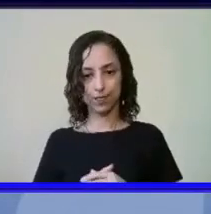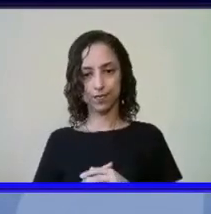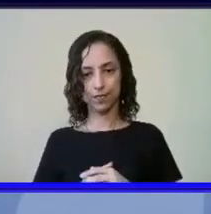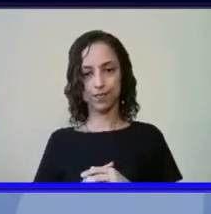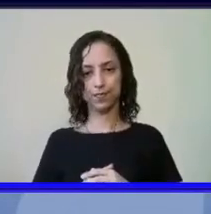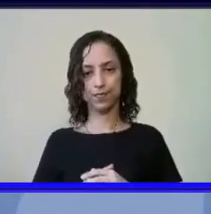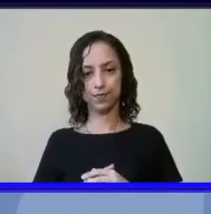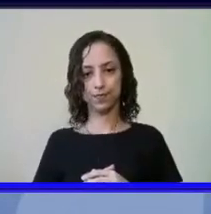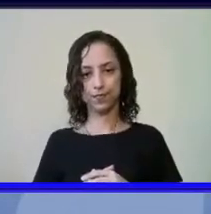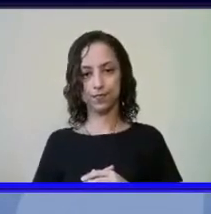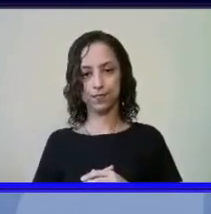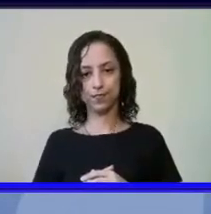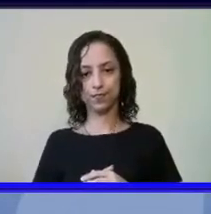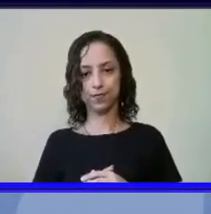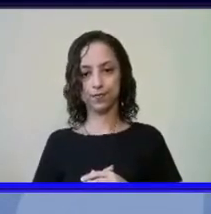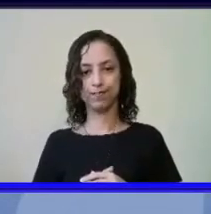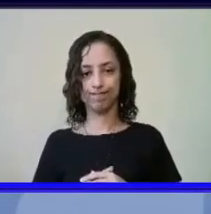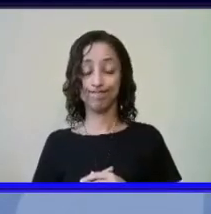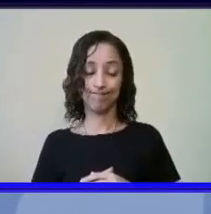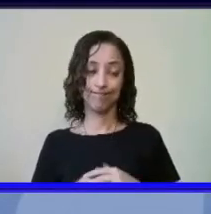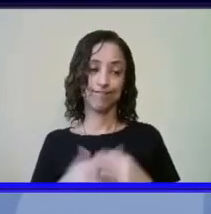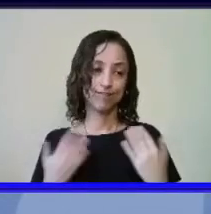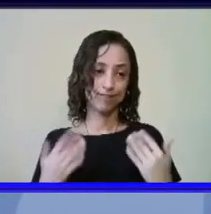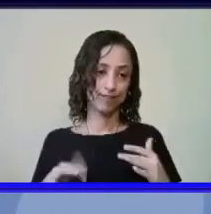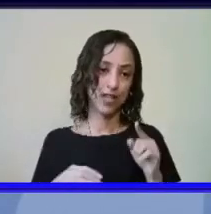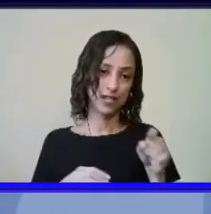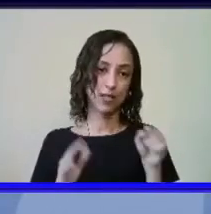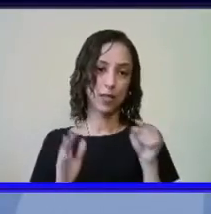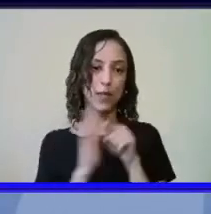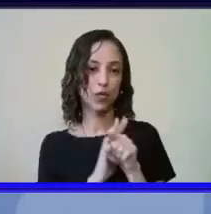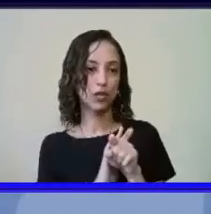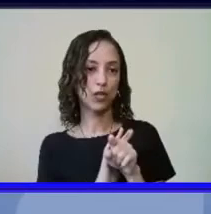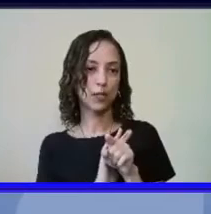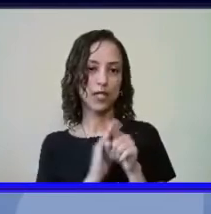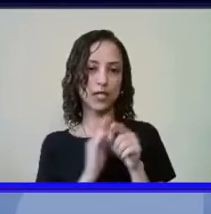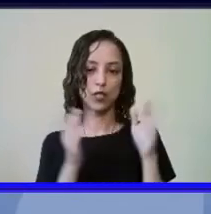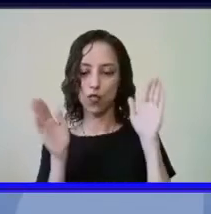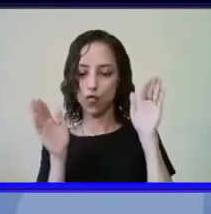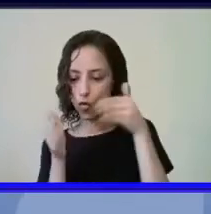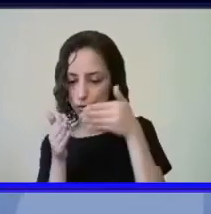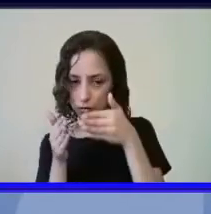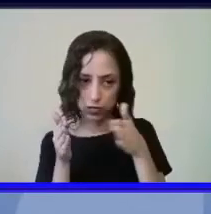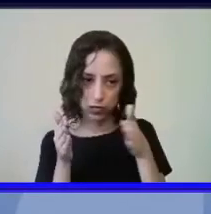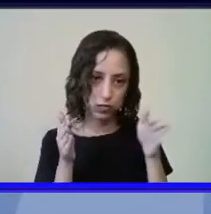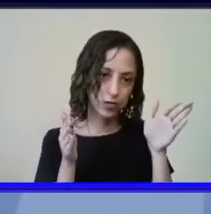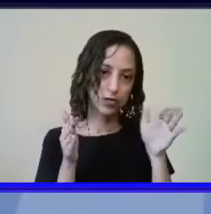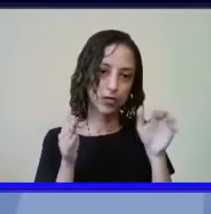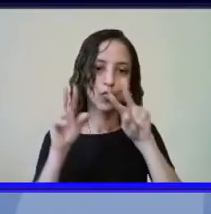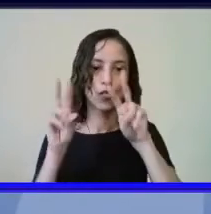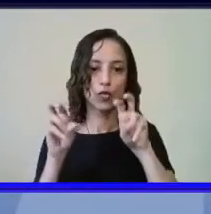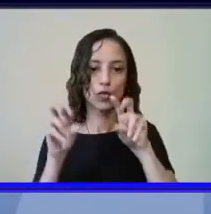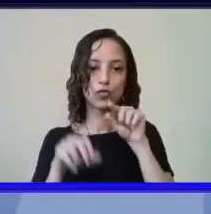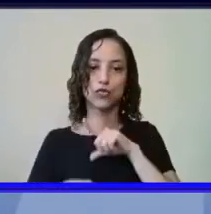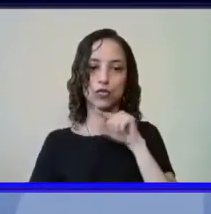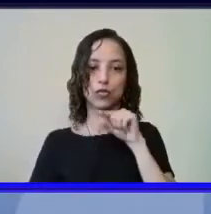é é uma pergunta que eu acho que foge um pouco do foco do nosso assunto aqui né